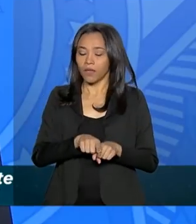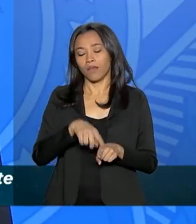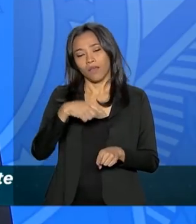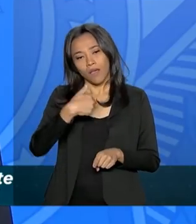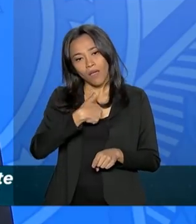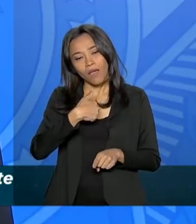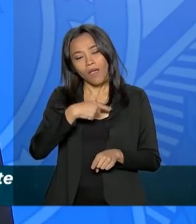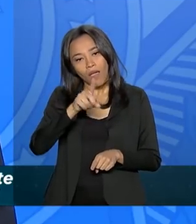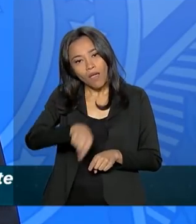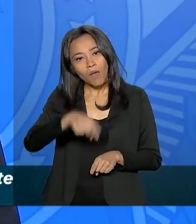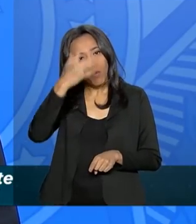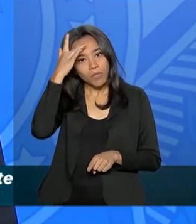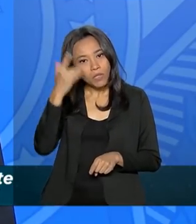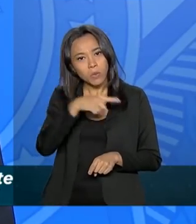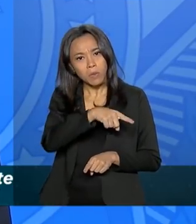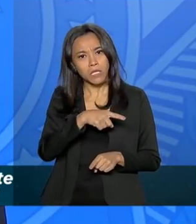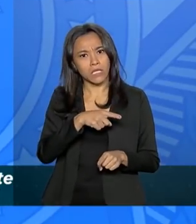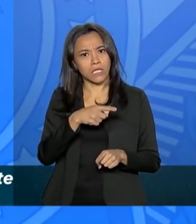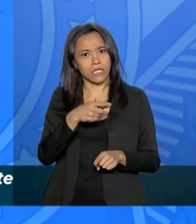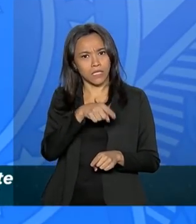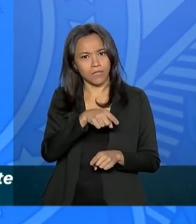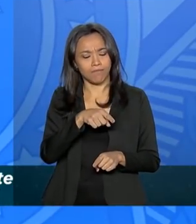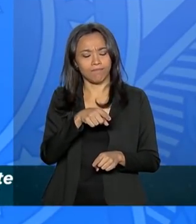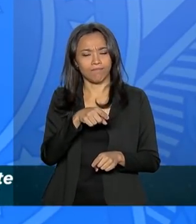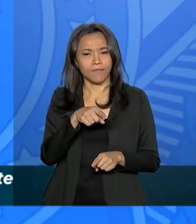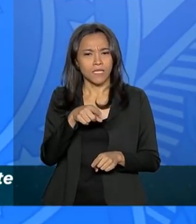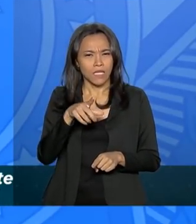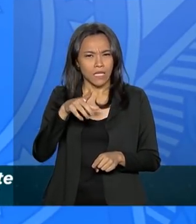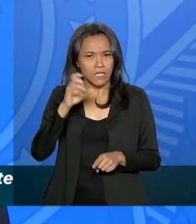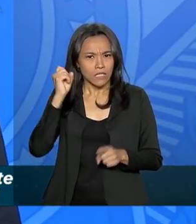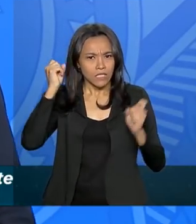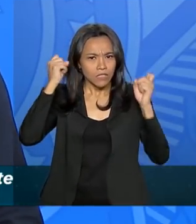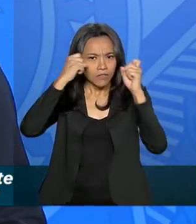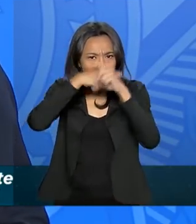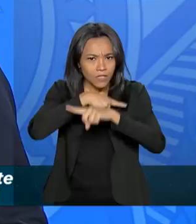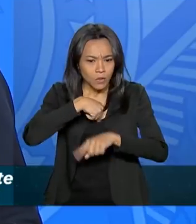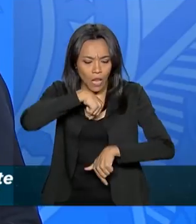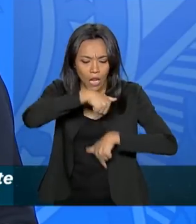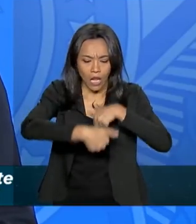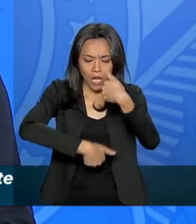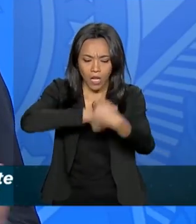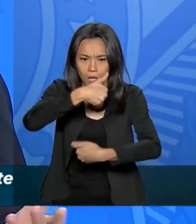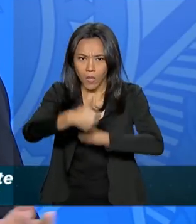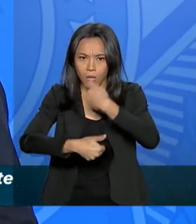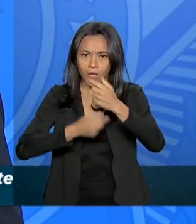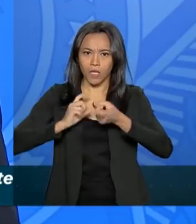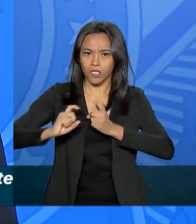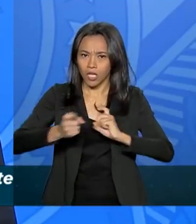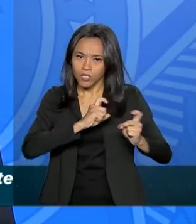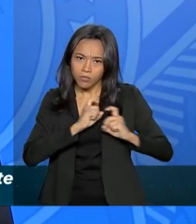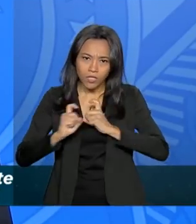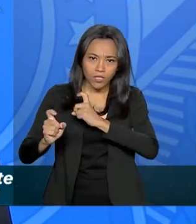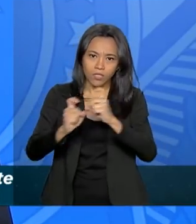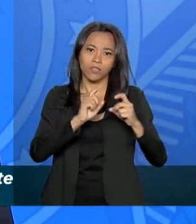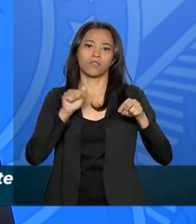afeta à burocracia, que é uma missão difícil aqui. Eu costumo dizer que é o prefeito aqui